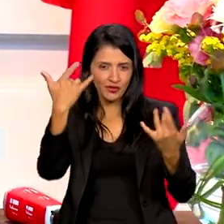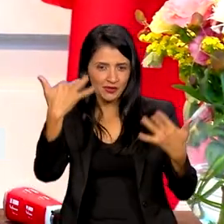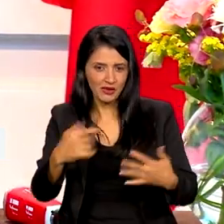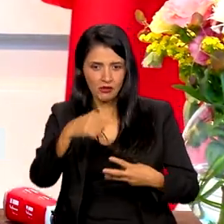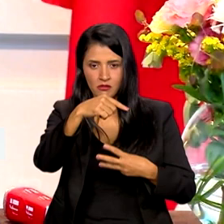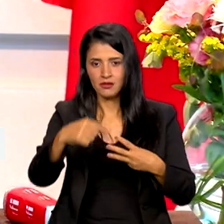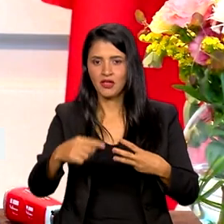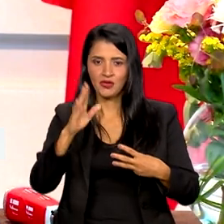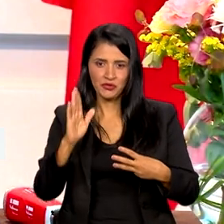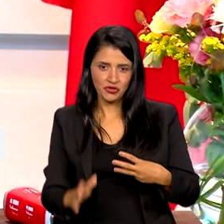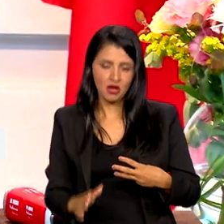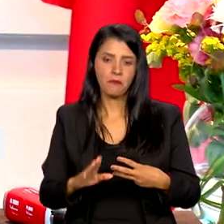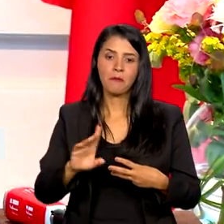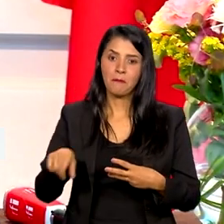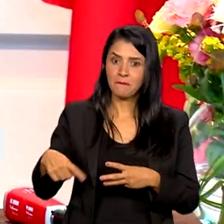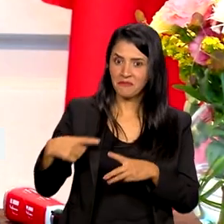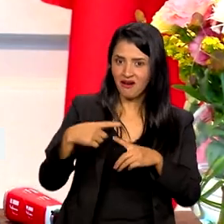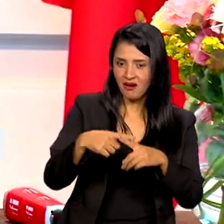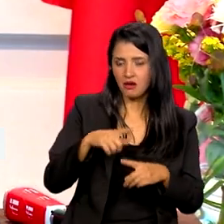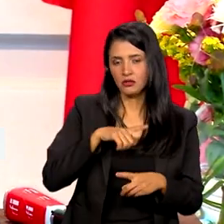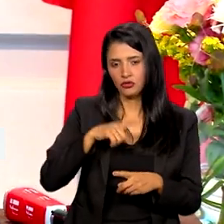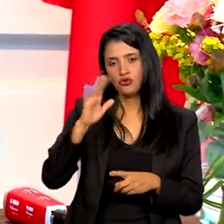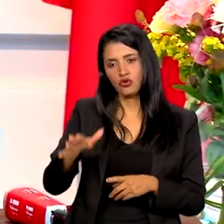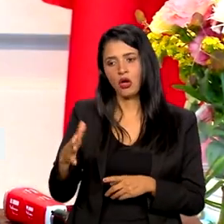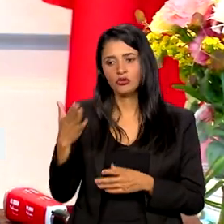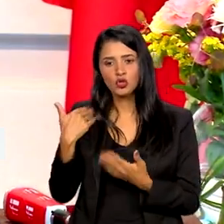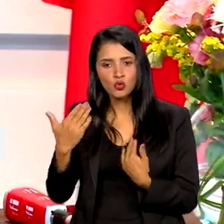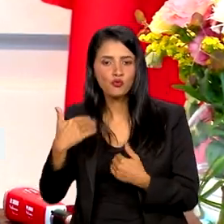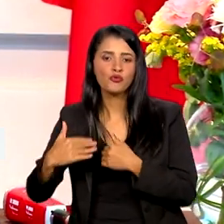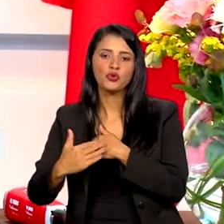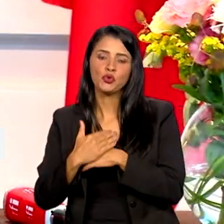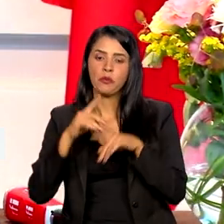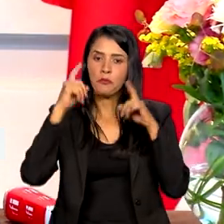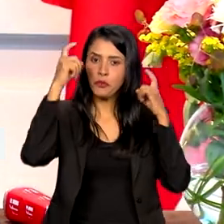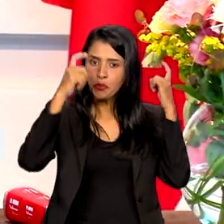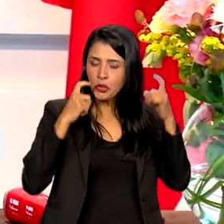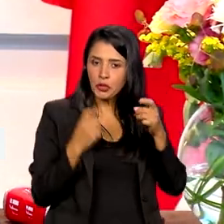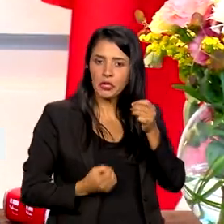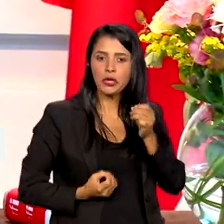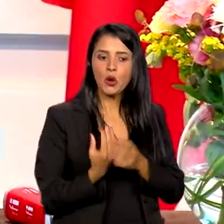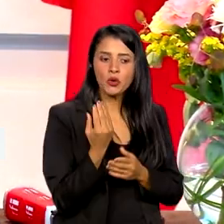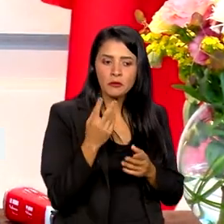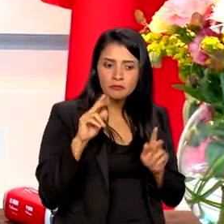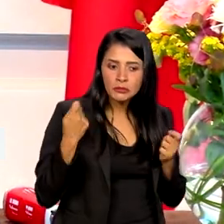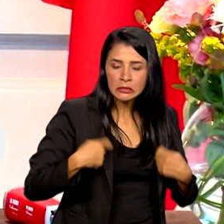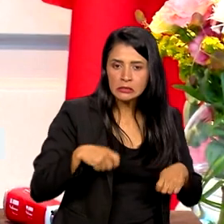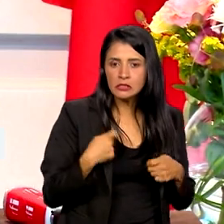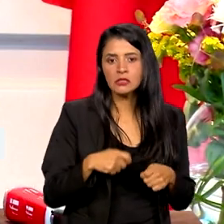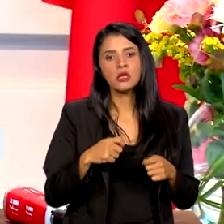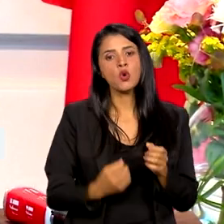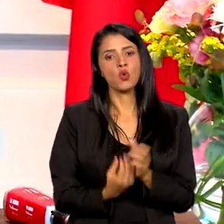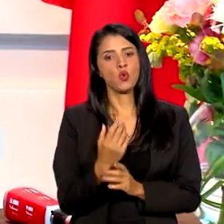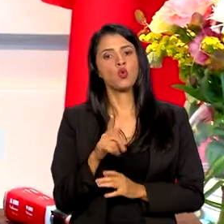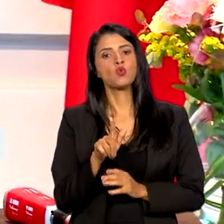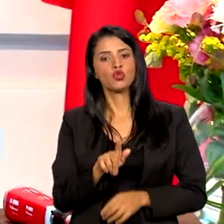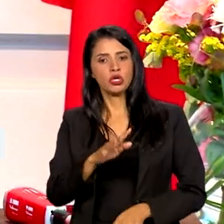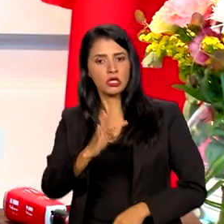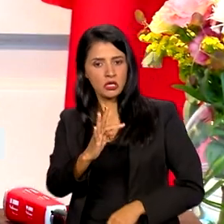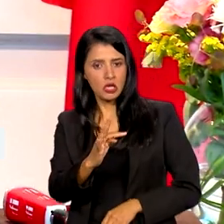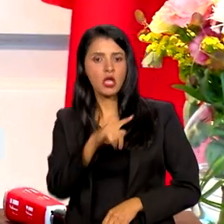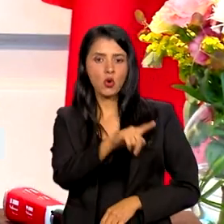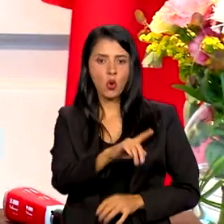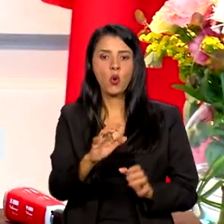três pontos. Além disso, nós falamos da preocupação de criarmos um grupo de trabalho entre os dois países com as comunidades